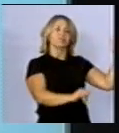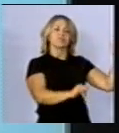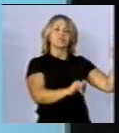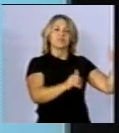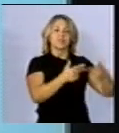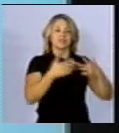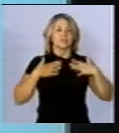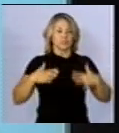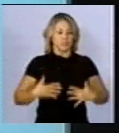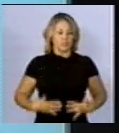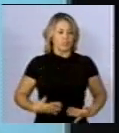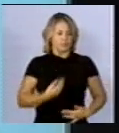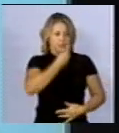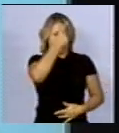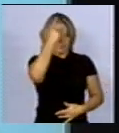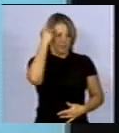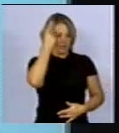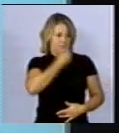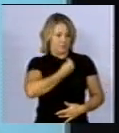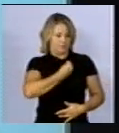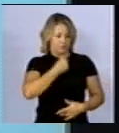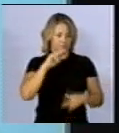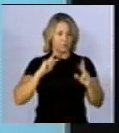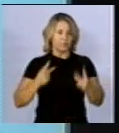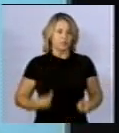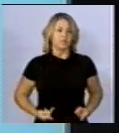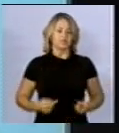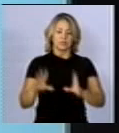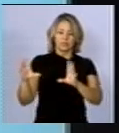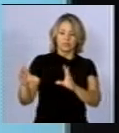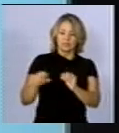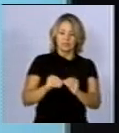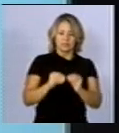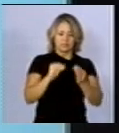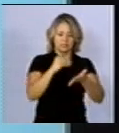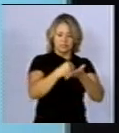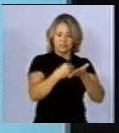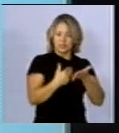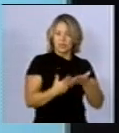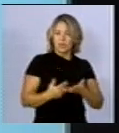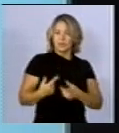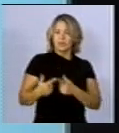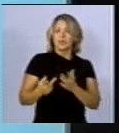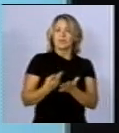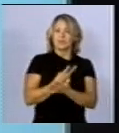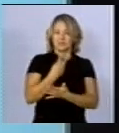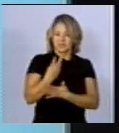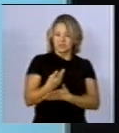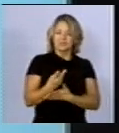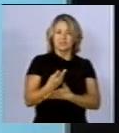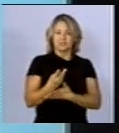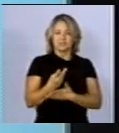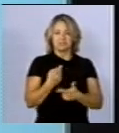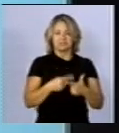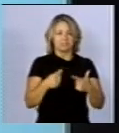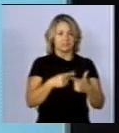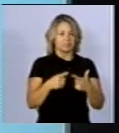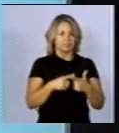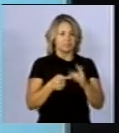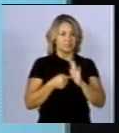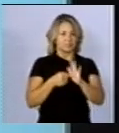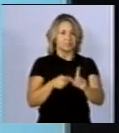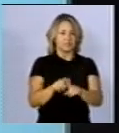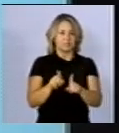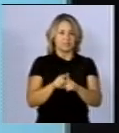tecidos ou órgãos, elas são catalogadas em função, digamos, do menor valor de campo que produziu algum efeito perceptível. Então, essa é marcada aqui, no caso